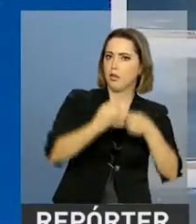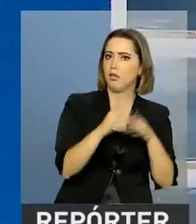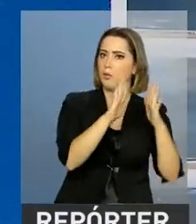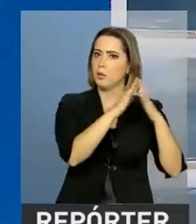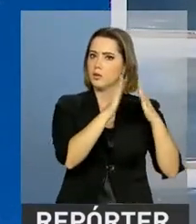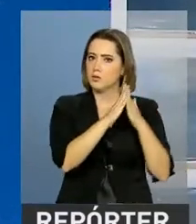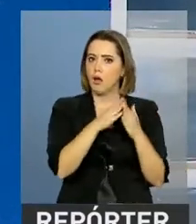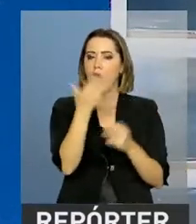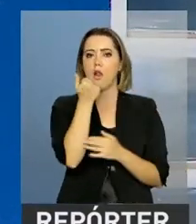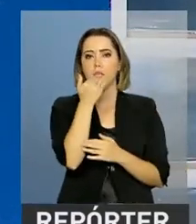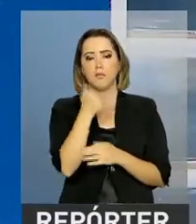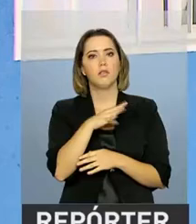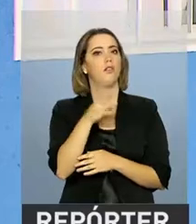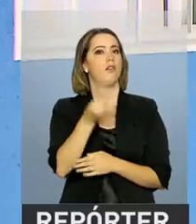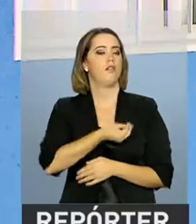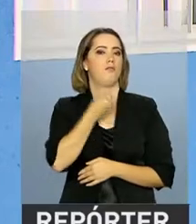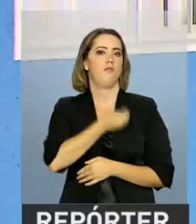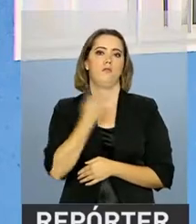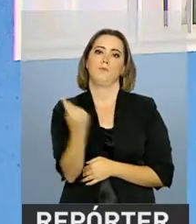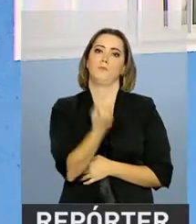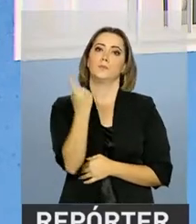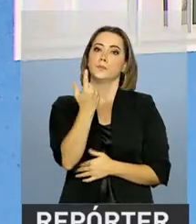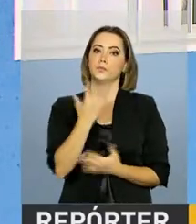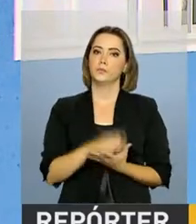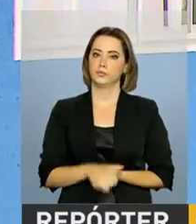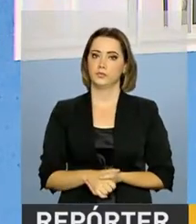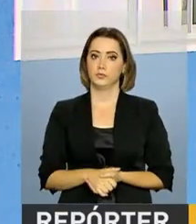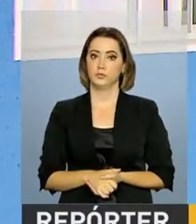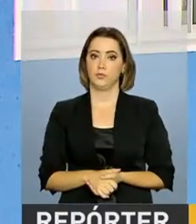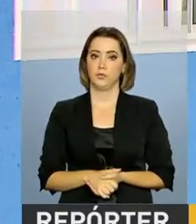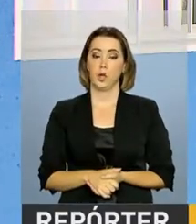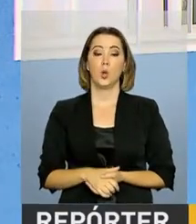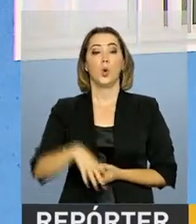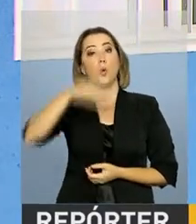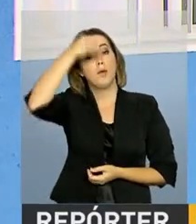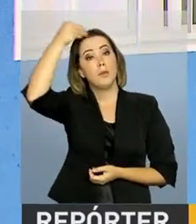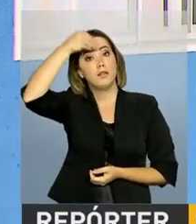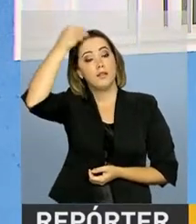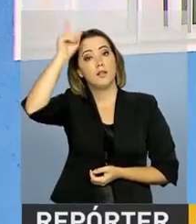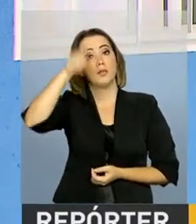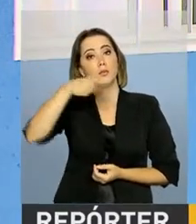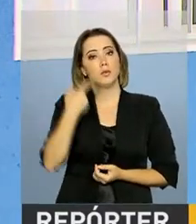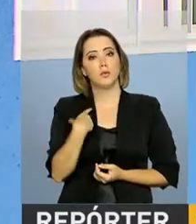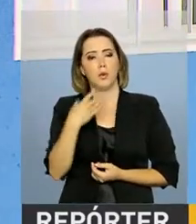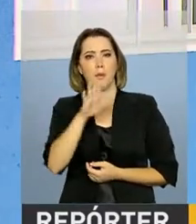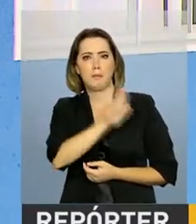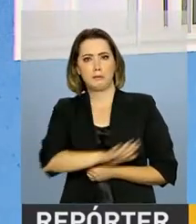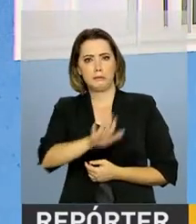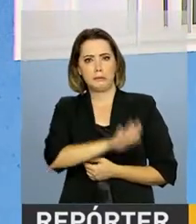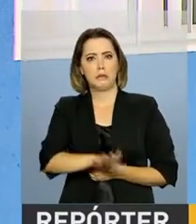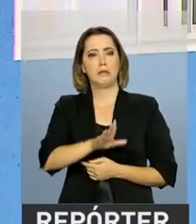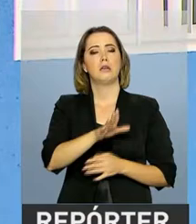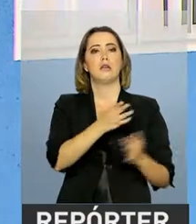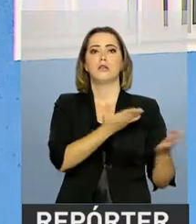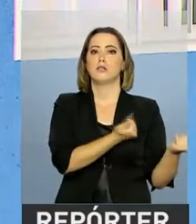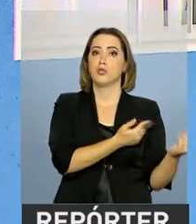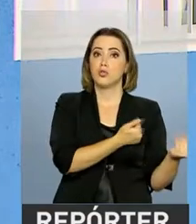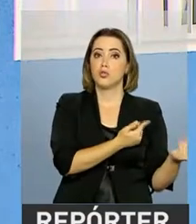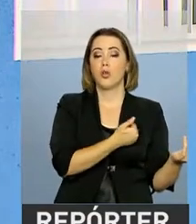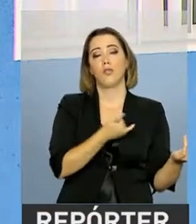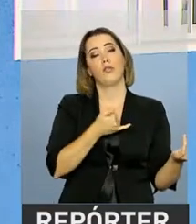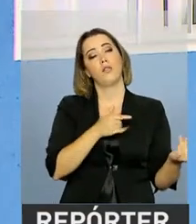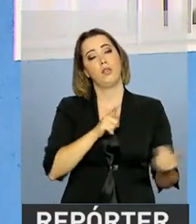casa, se alimentar e viver sozinha. O apadrinhamento afetivo é voltado para aquelas crianças e adolescentes que podem ter mais